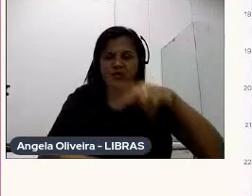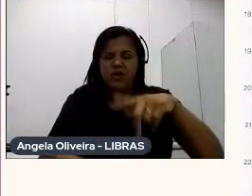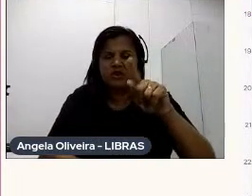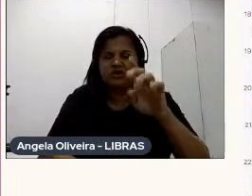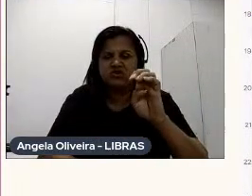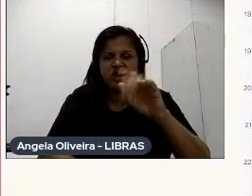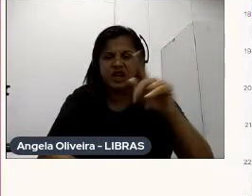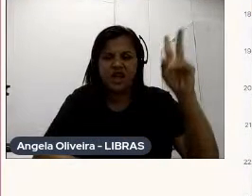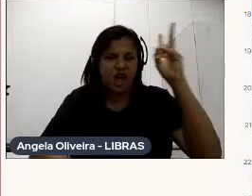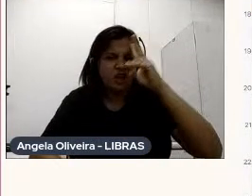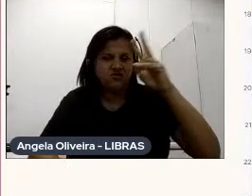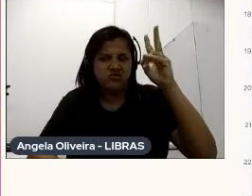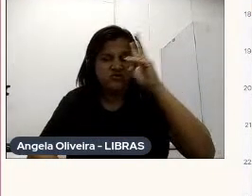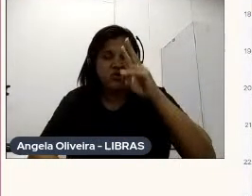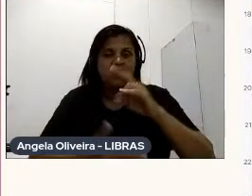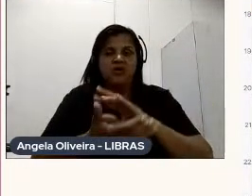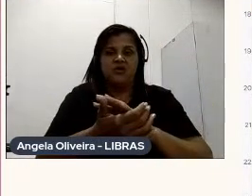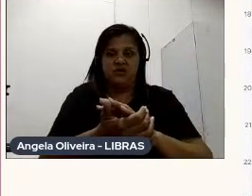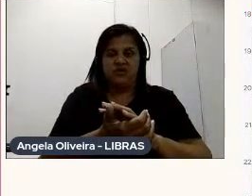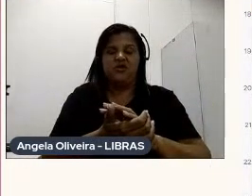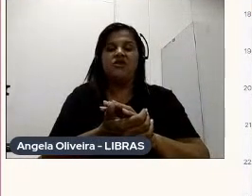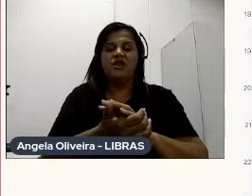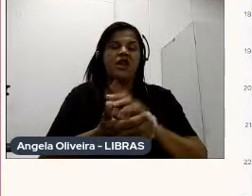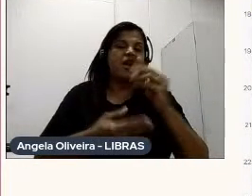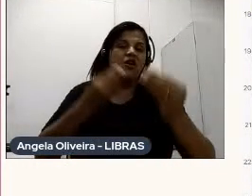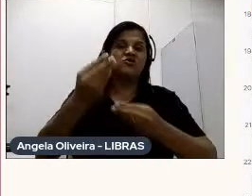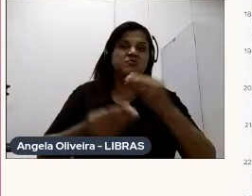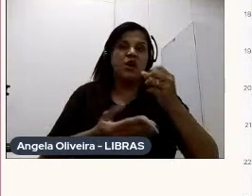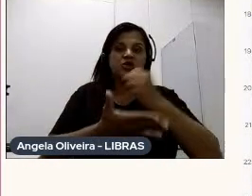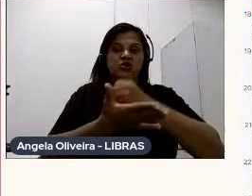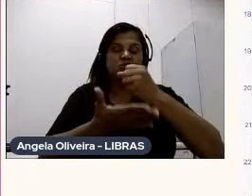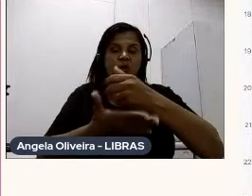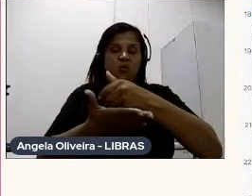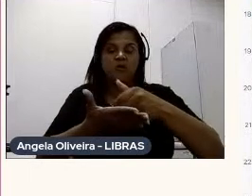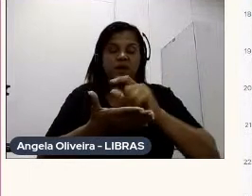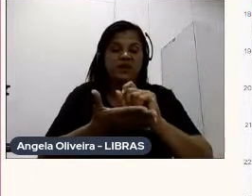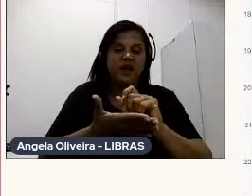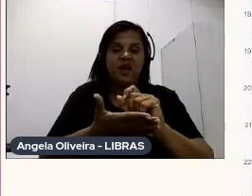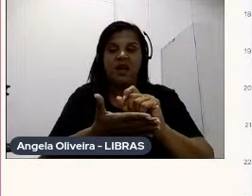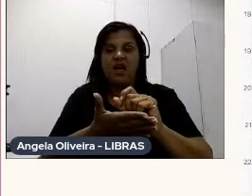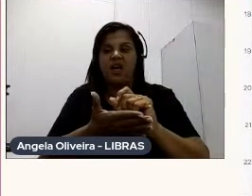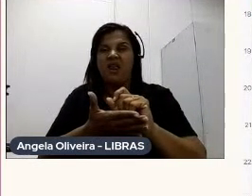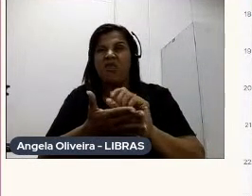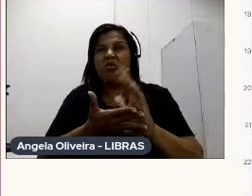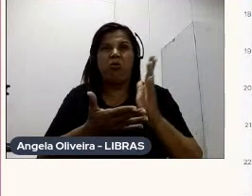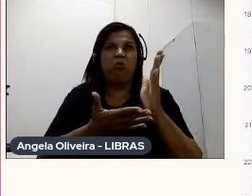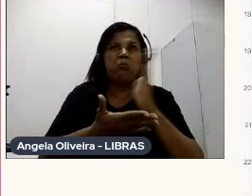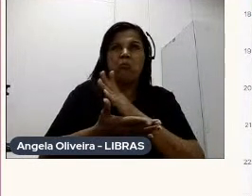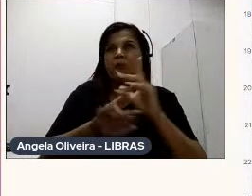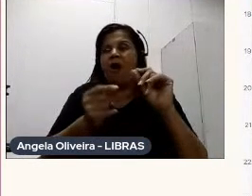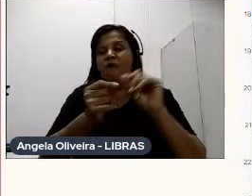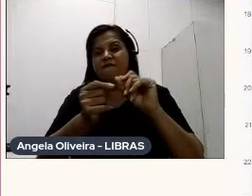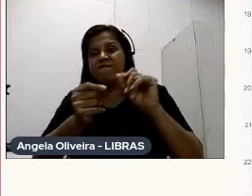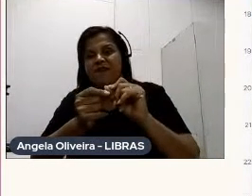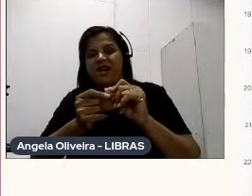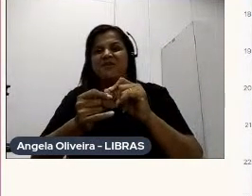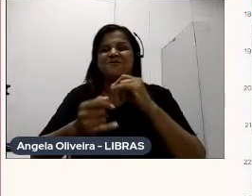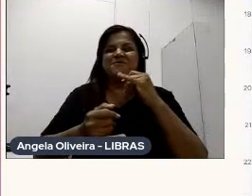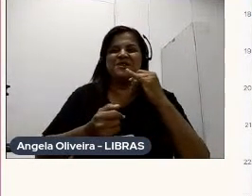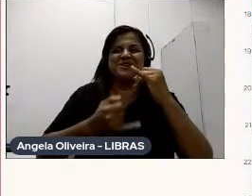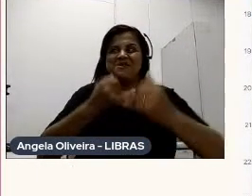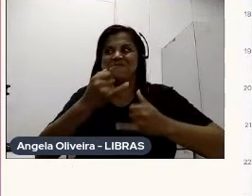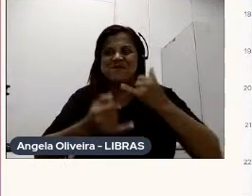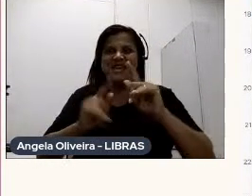história do Angeli Que é uma espécie De um documentário Mal realizado A gente brinca Que era a nossa